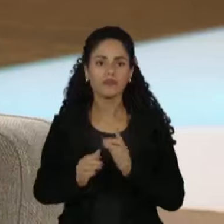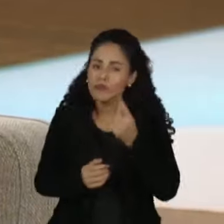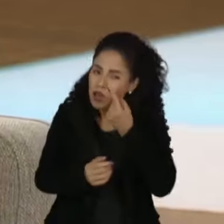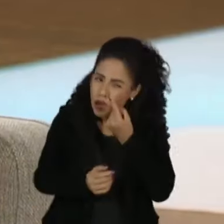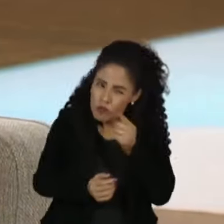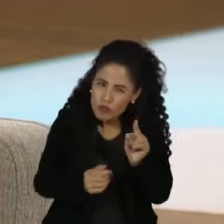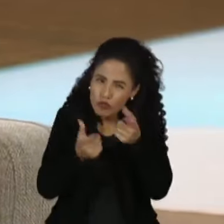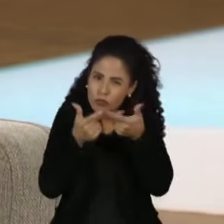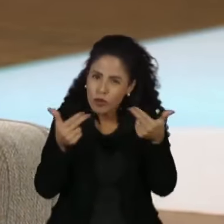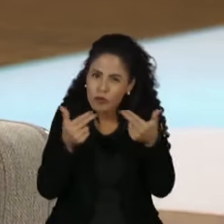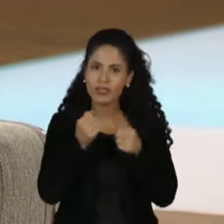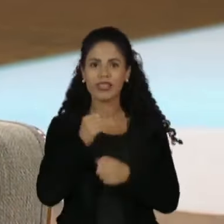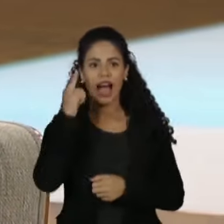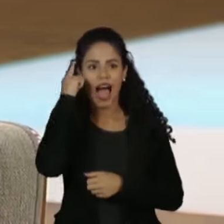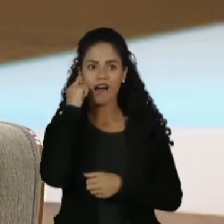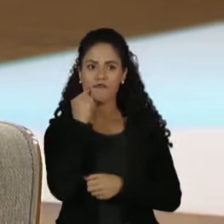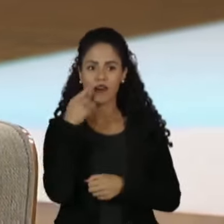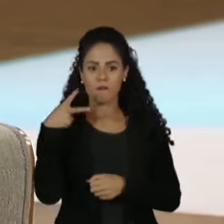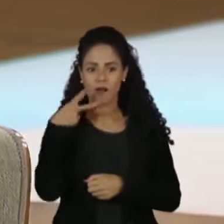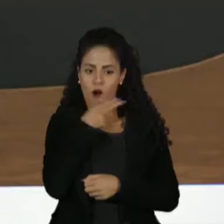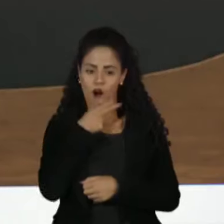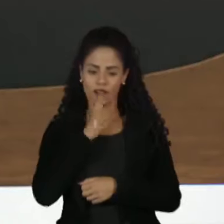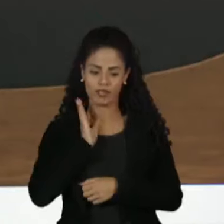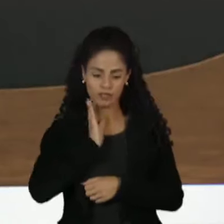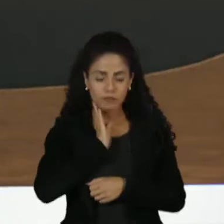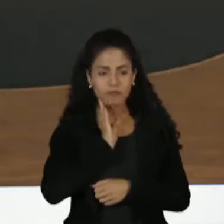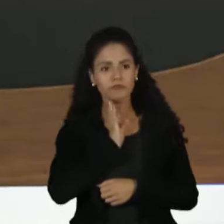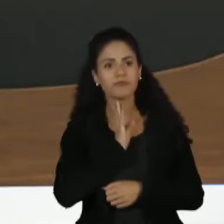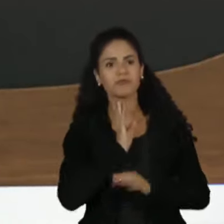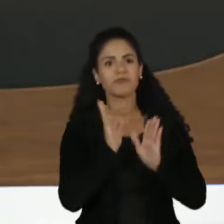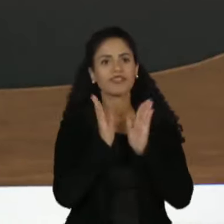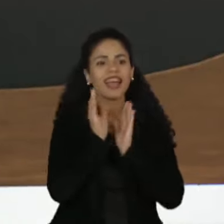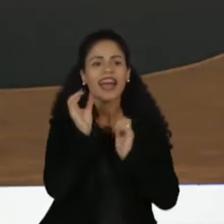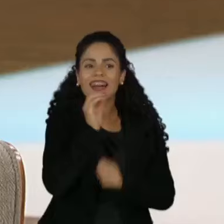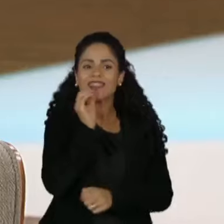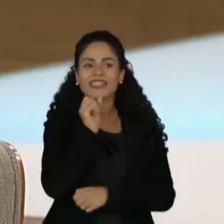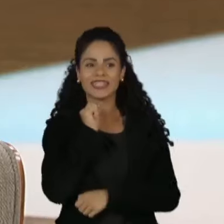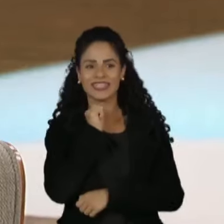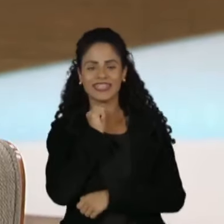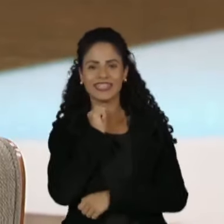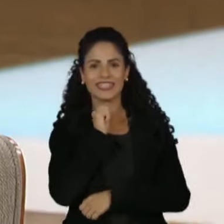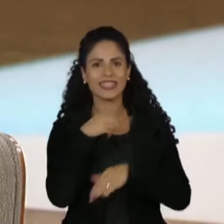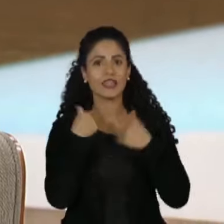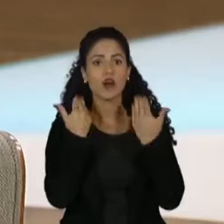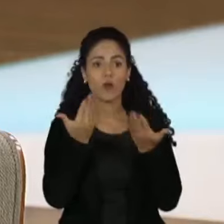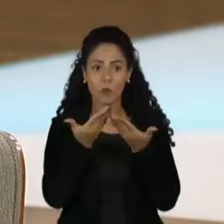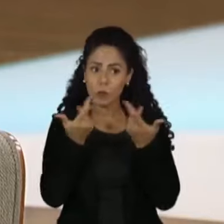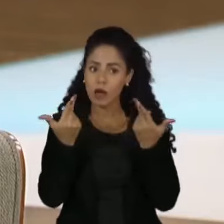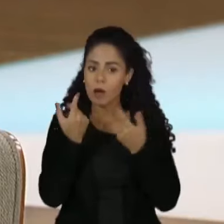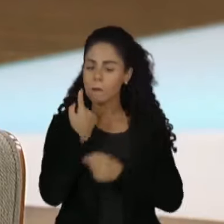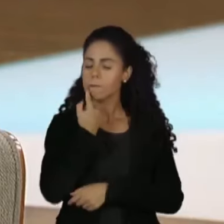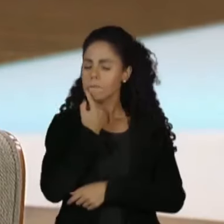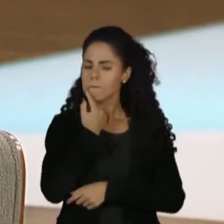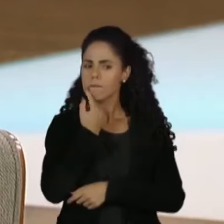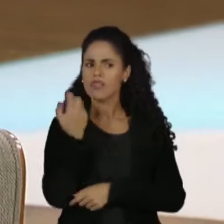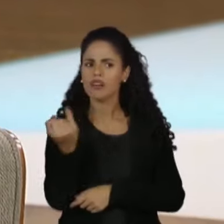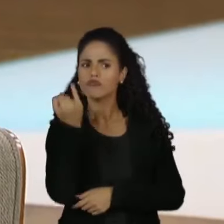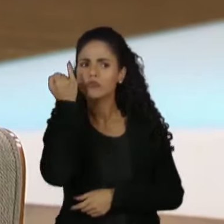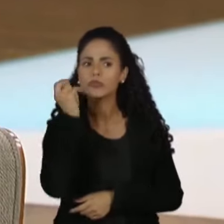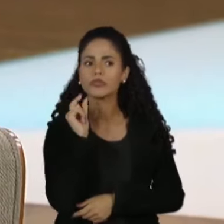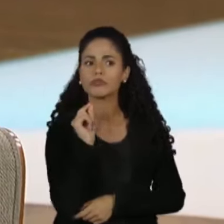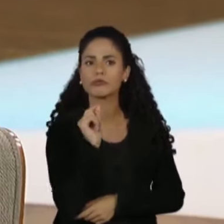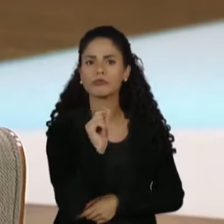coisa, antes que a Vera fale que eu estou falando muito assim entre nós, mas uma última coisa que eu acho que talvez seja muito